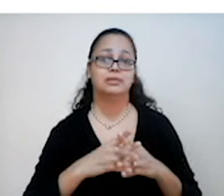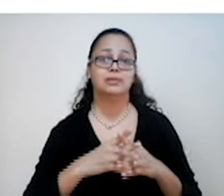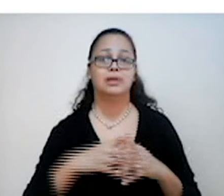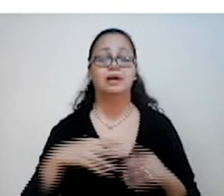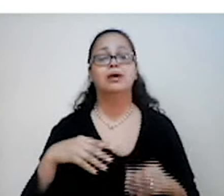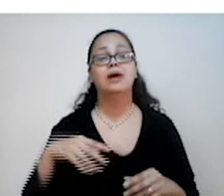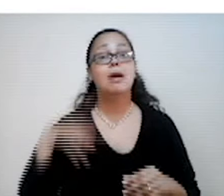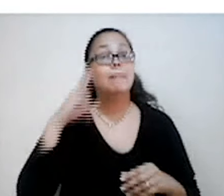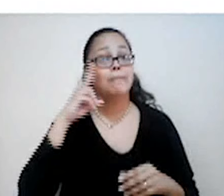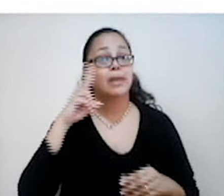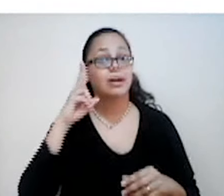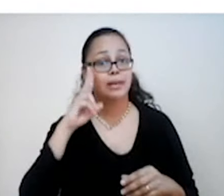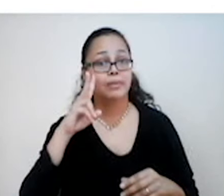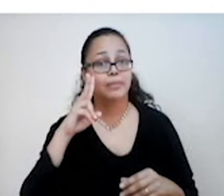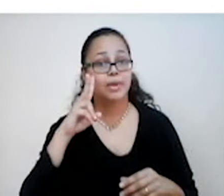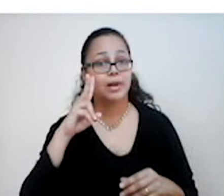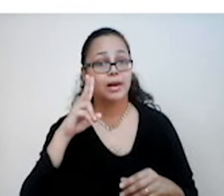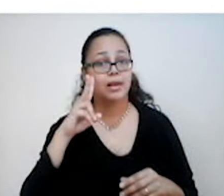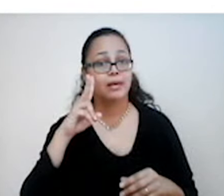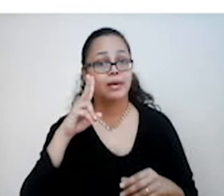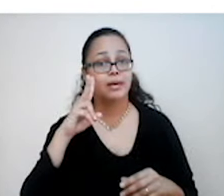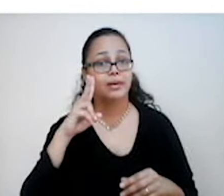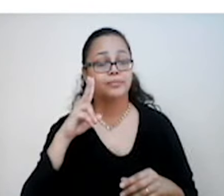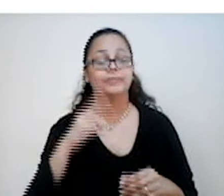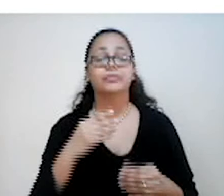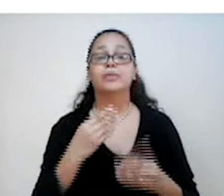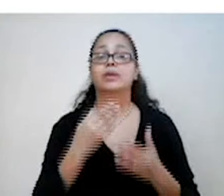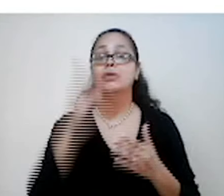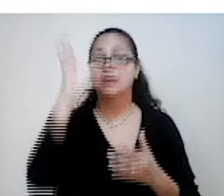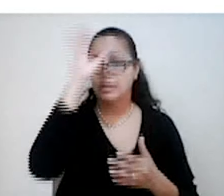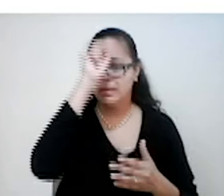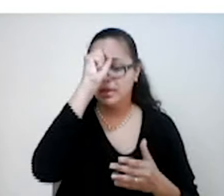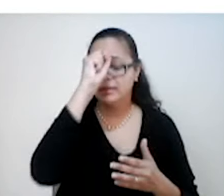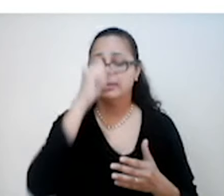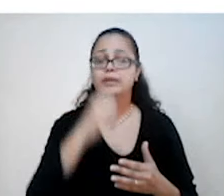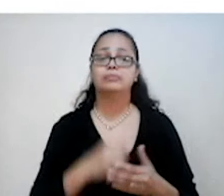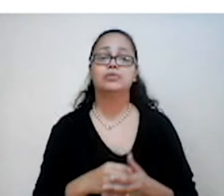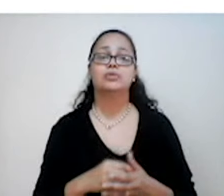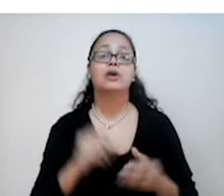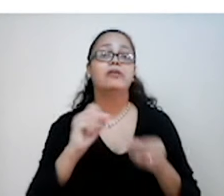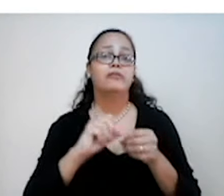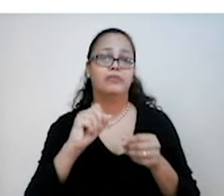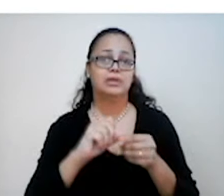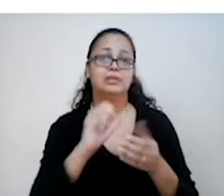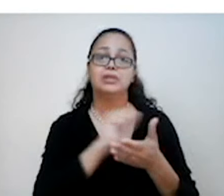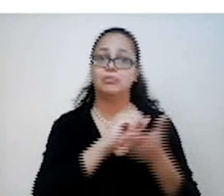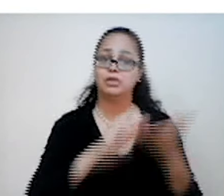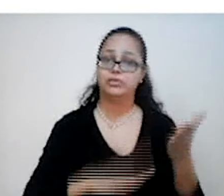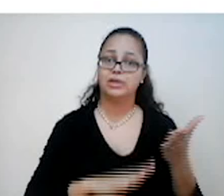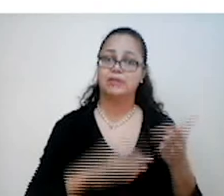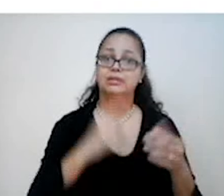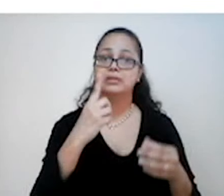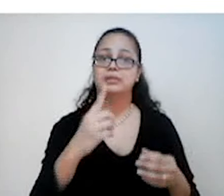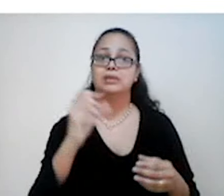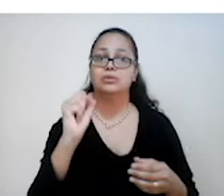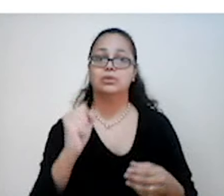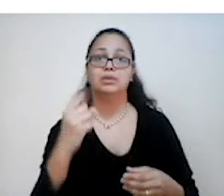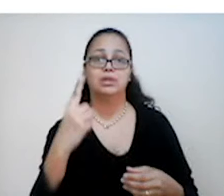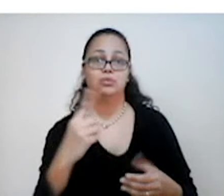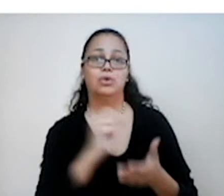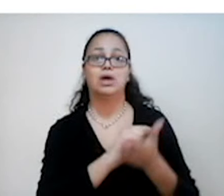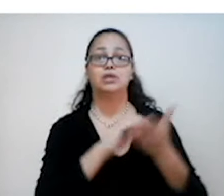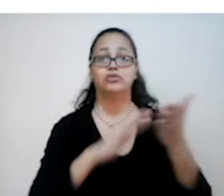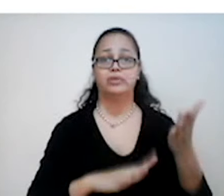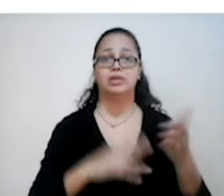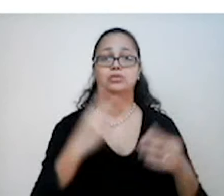recapitular um pouco do que aprendemos nas últimas aulas, vamos fazer essa atividade juntos. Página 181, atividade 2.